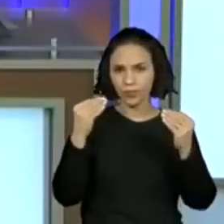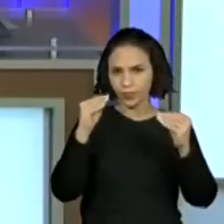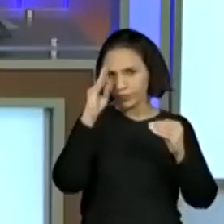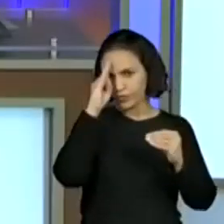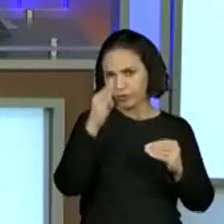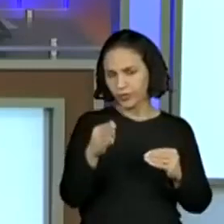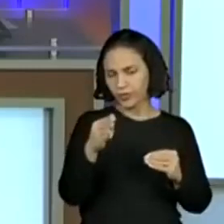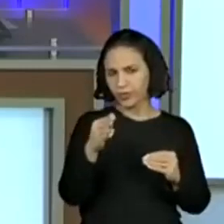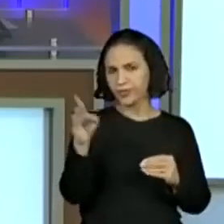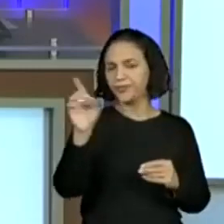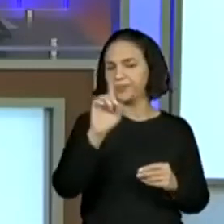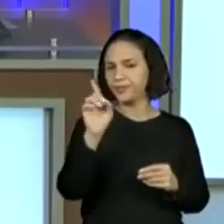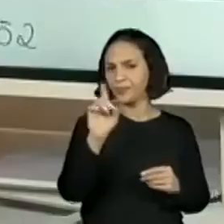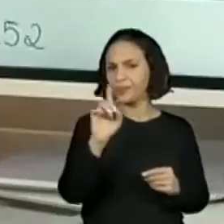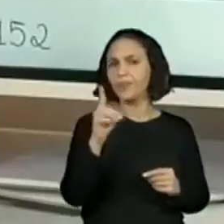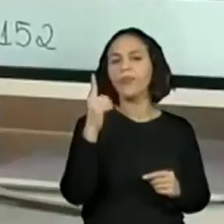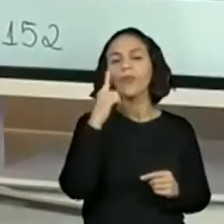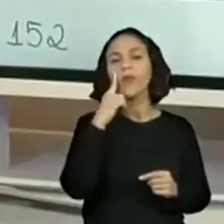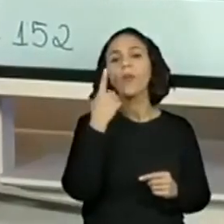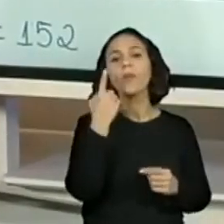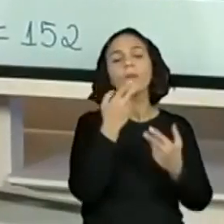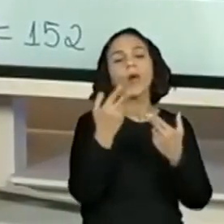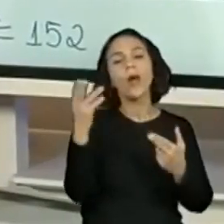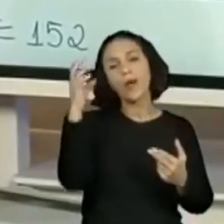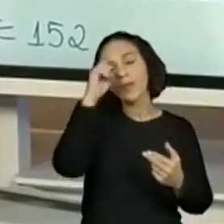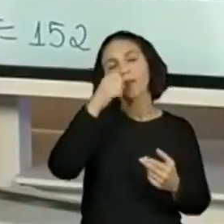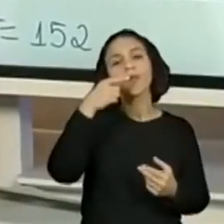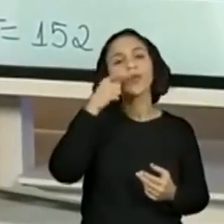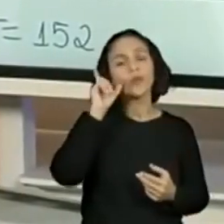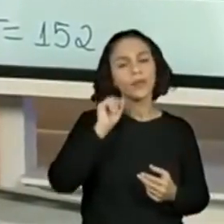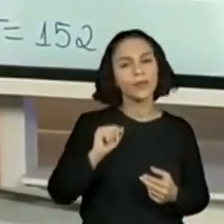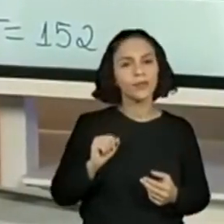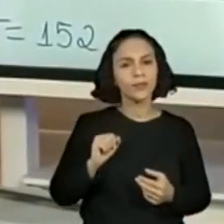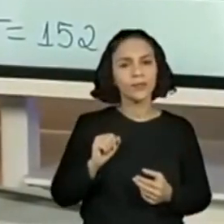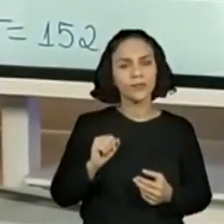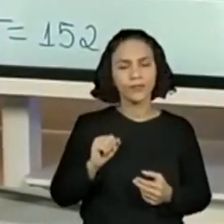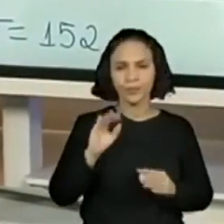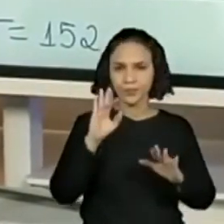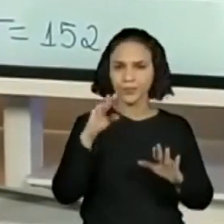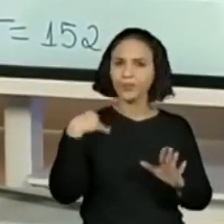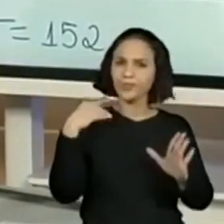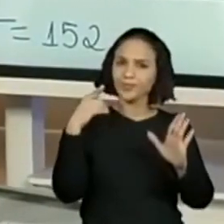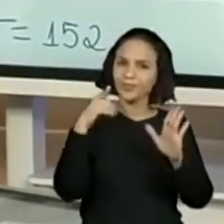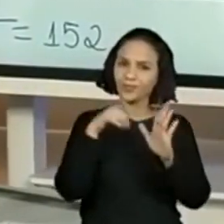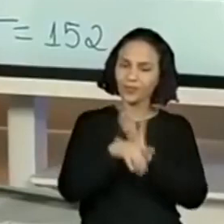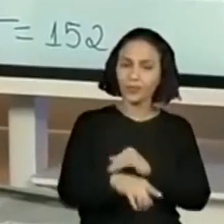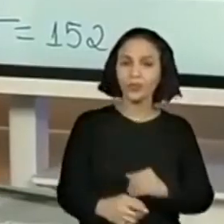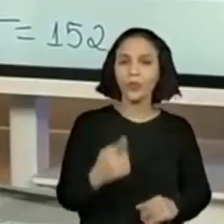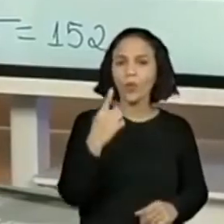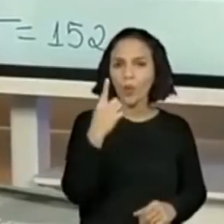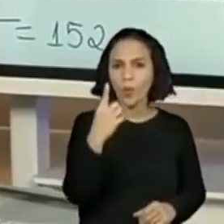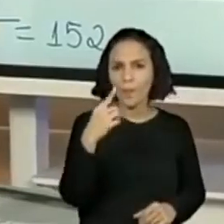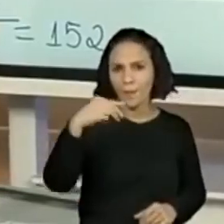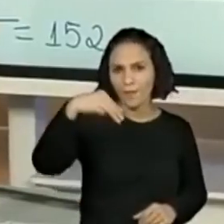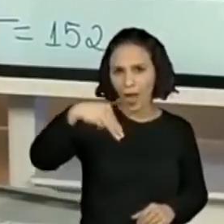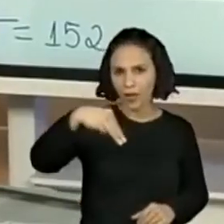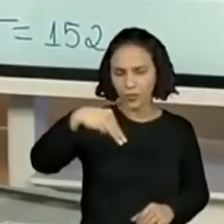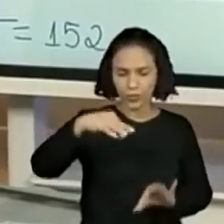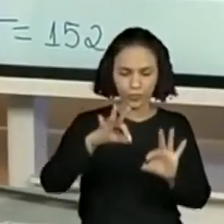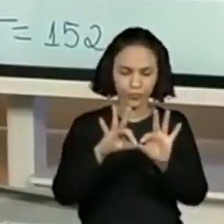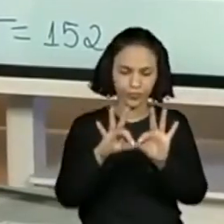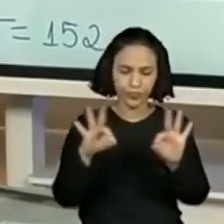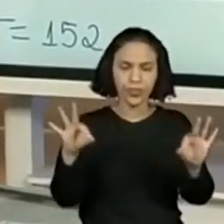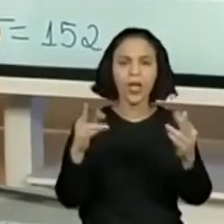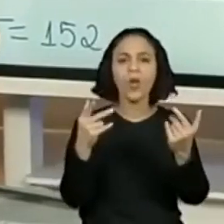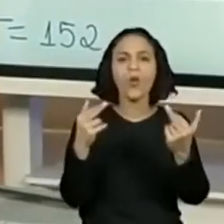eu vou voltar numa coisinha que a gente aprendeu ontem. Quantos centímetros equivale a um metro? E aí?